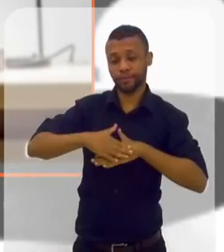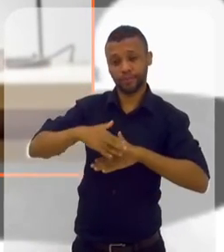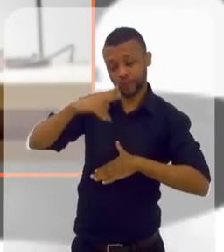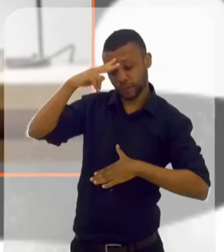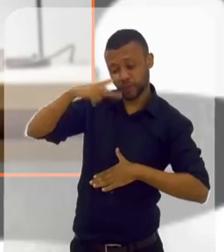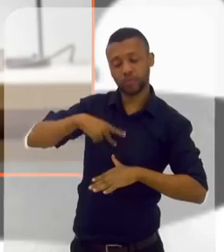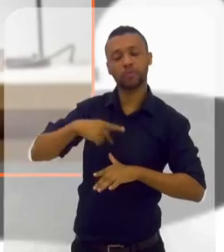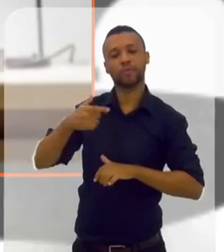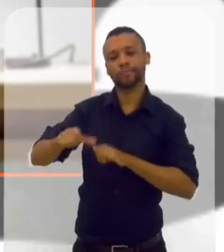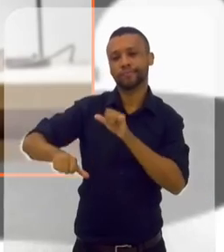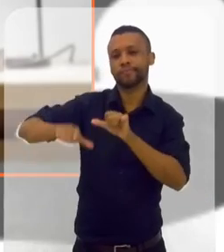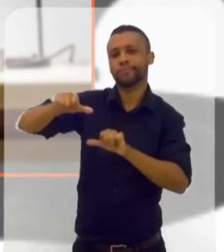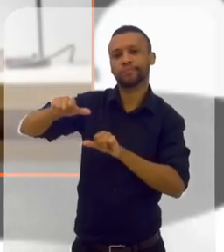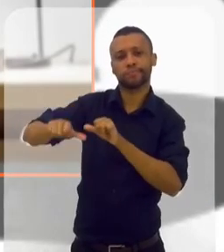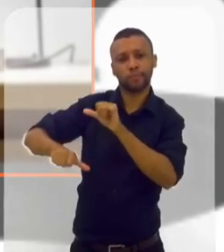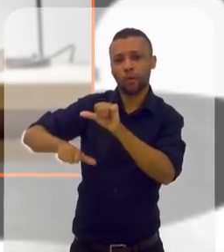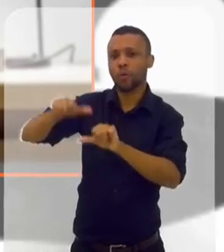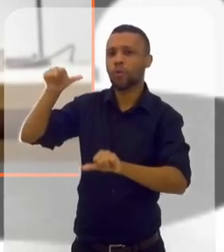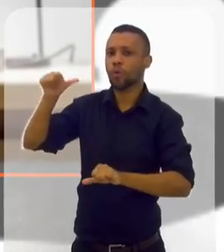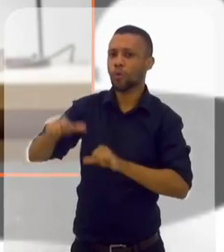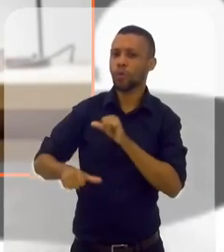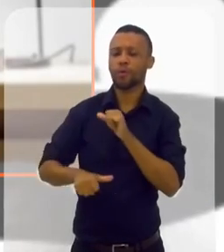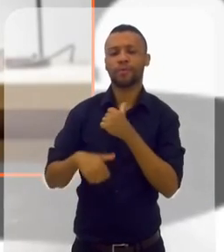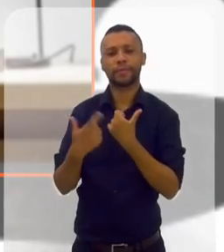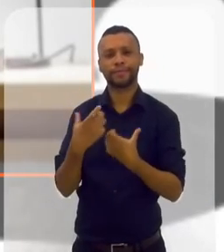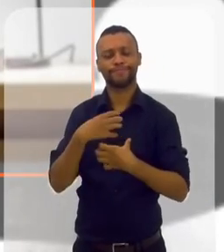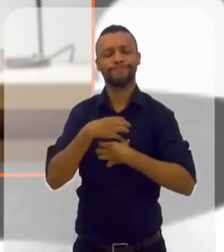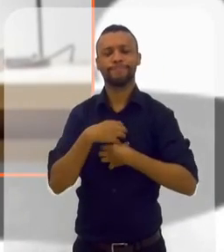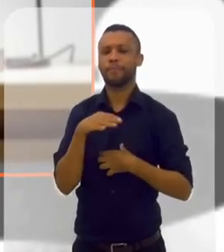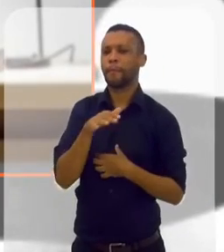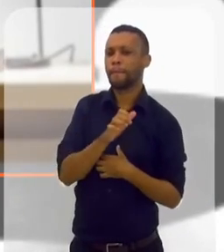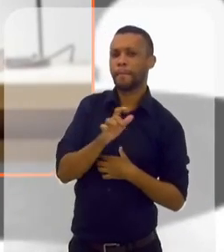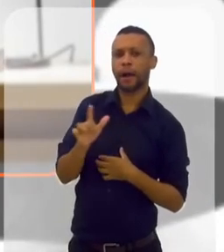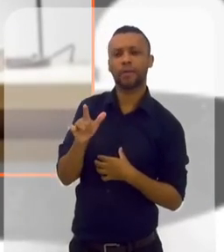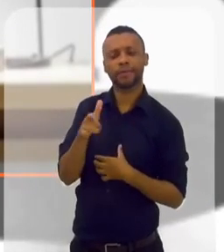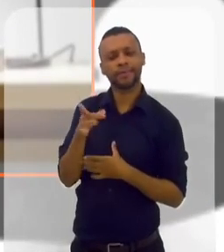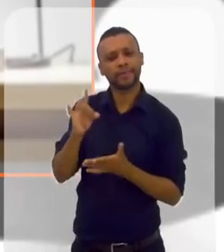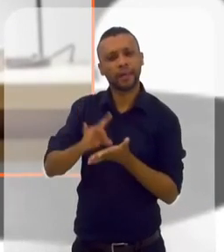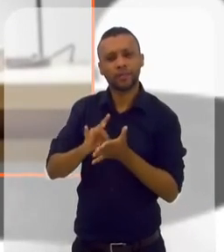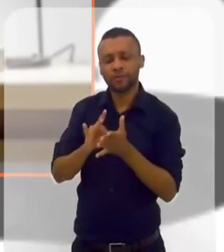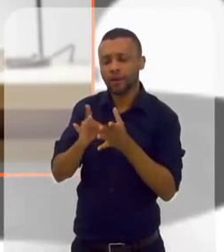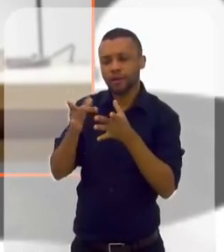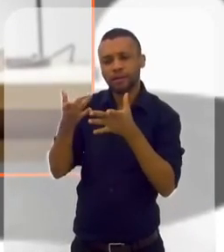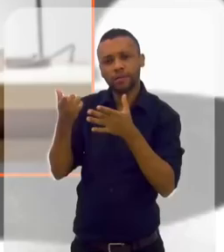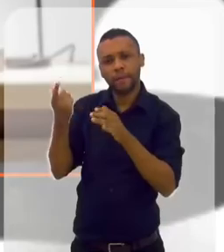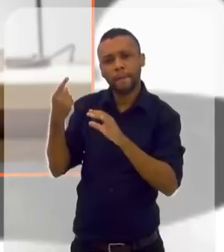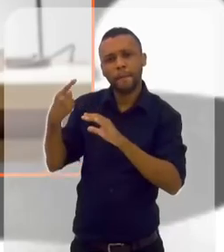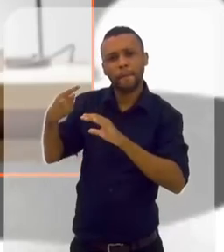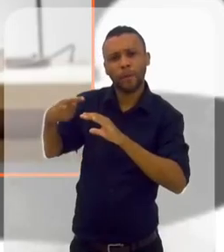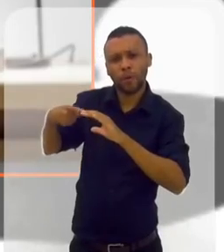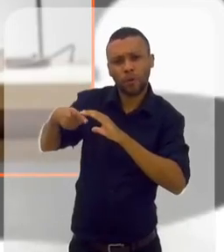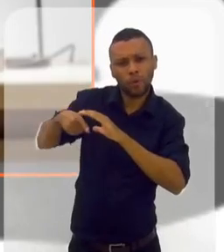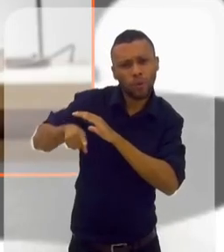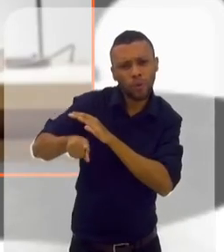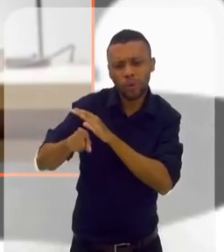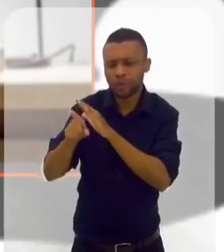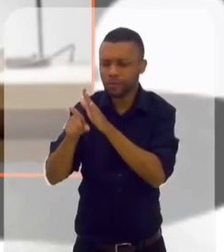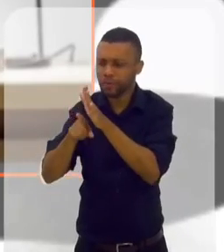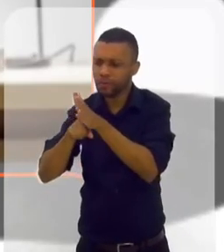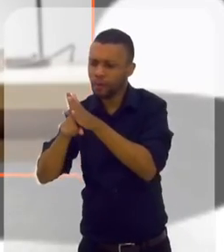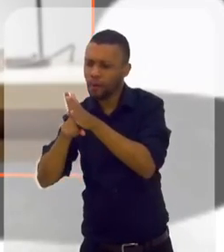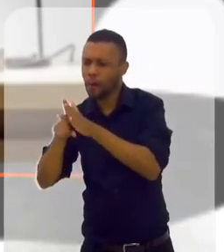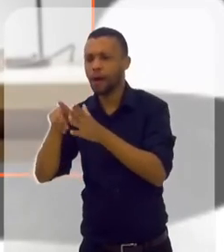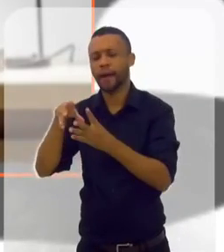pela sua própria transformação. Que eu acho que você deve ter se sentido tão mal que você foi verdadeiramente mergulhar e buscar na